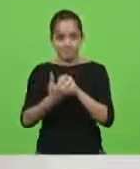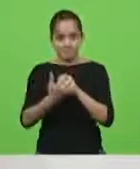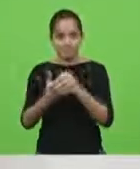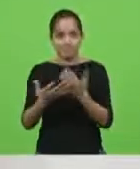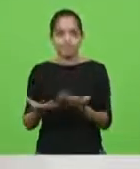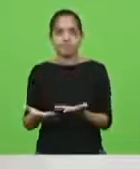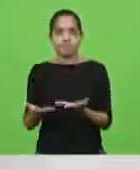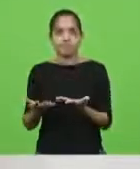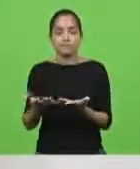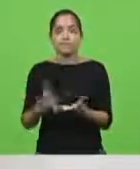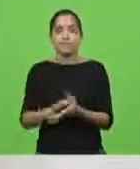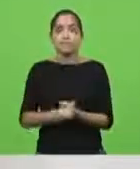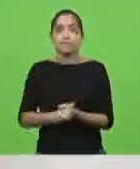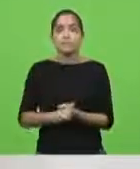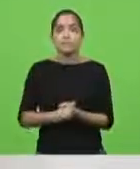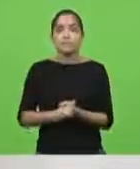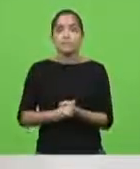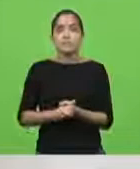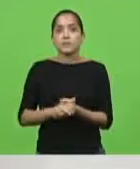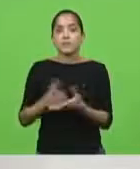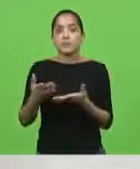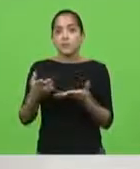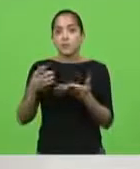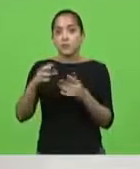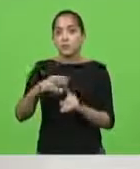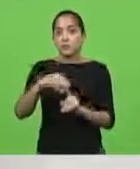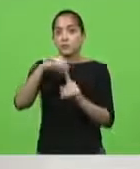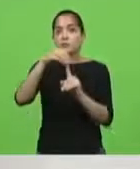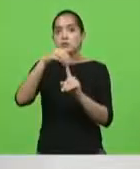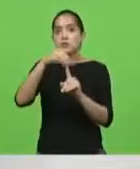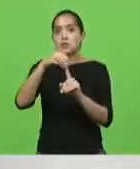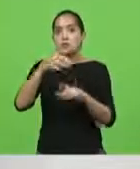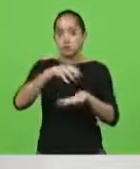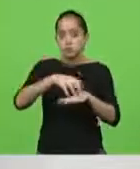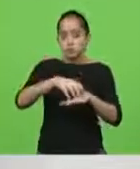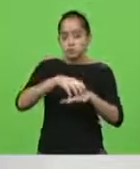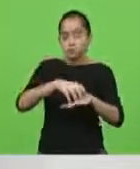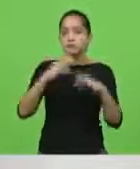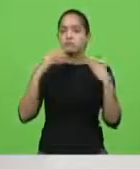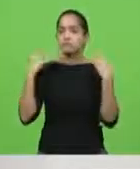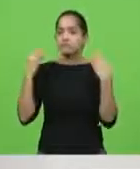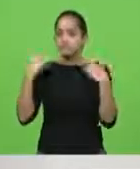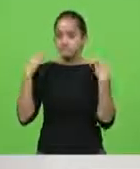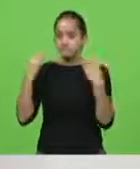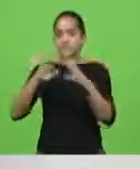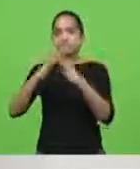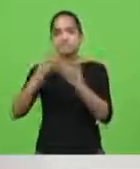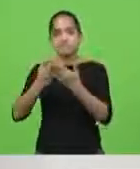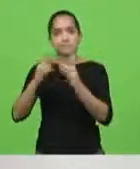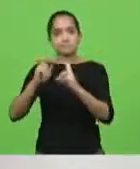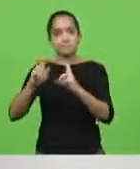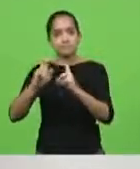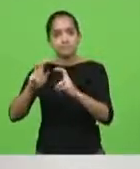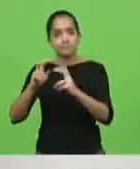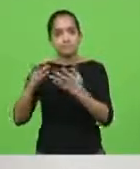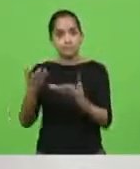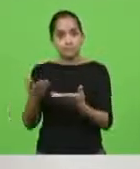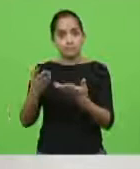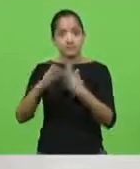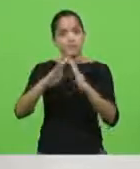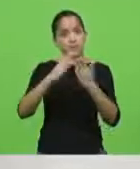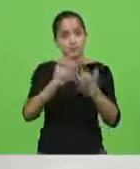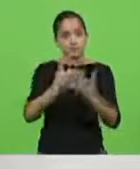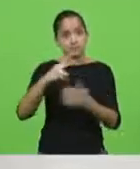Dentre eles, como a gente destacou aqui, o transporte turístico, o transporte escolar, as próprias escolas